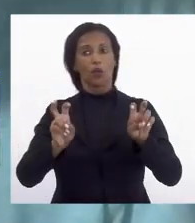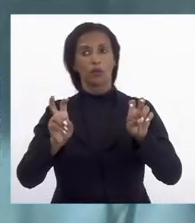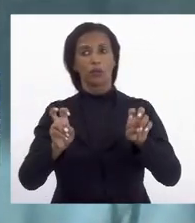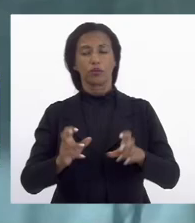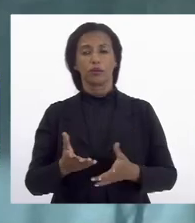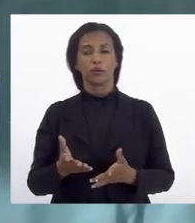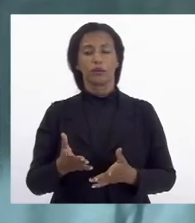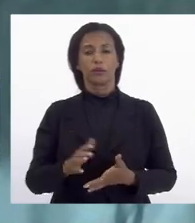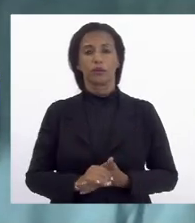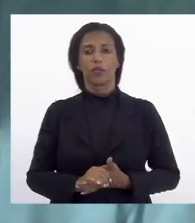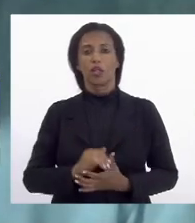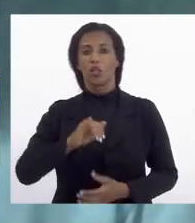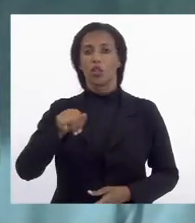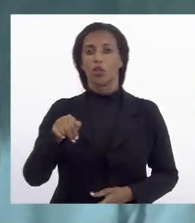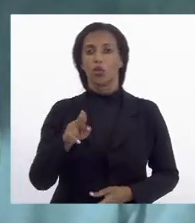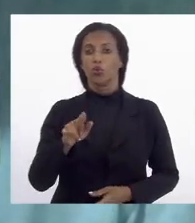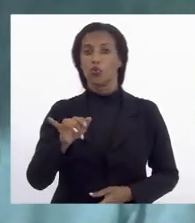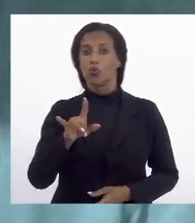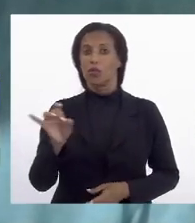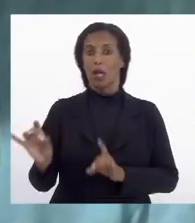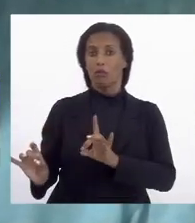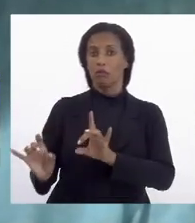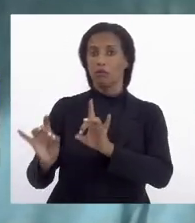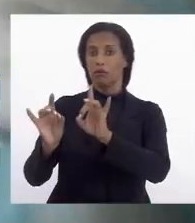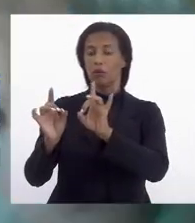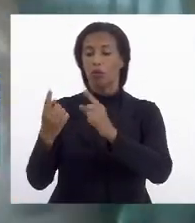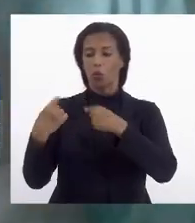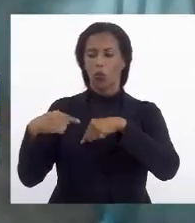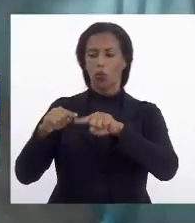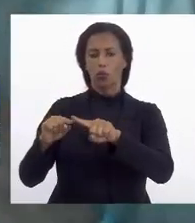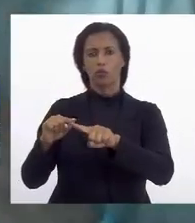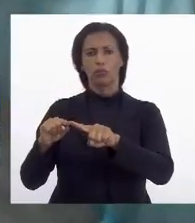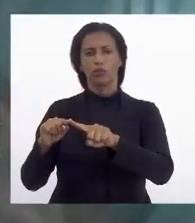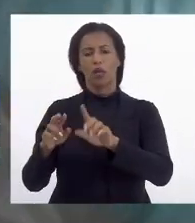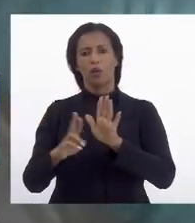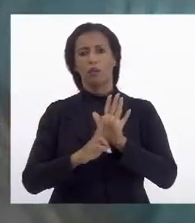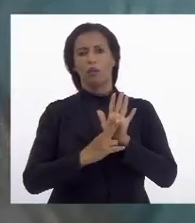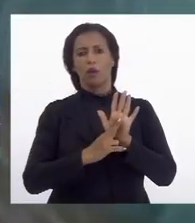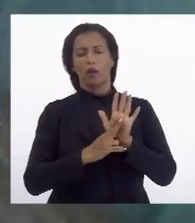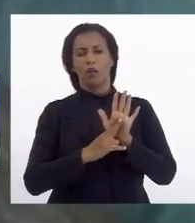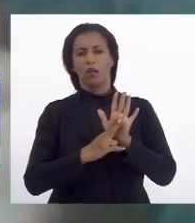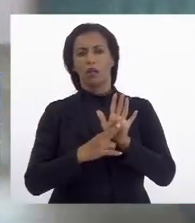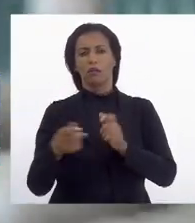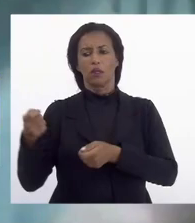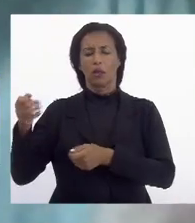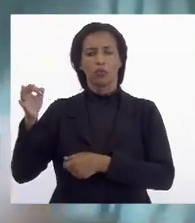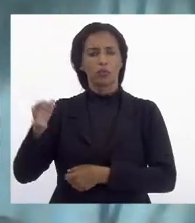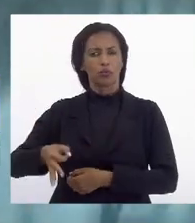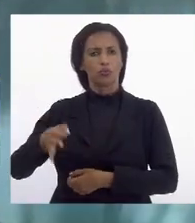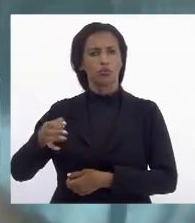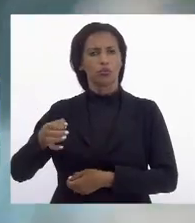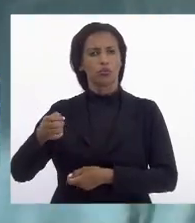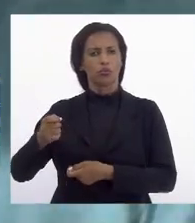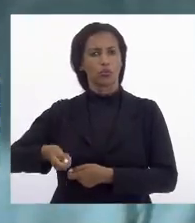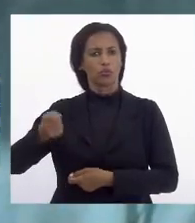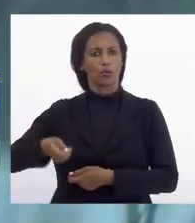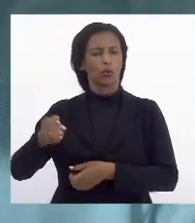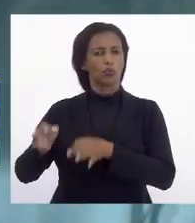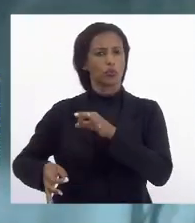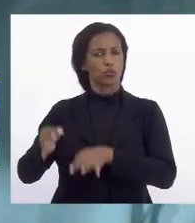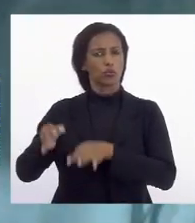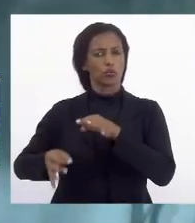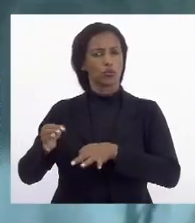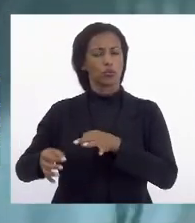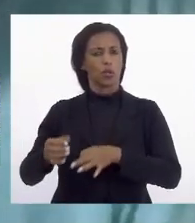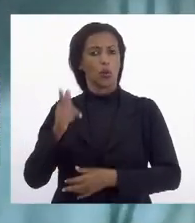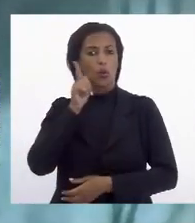juizado especial e contrário a uma resolução do Tribunal de Justiça que considerava 90%